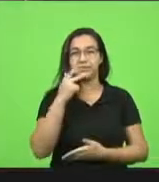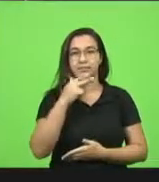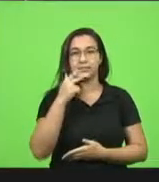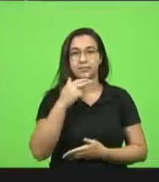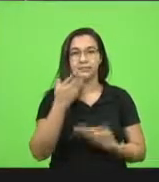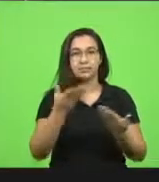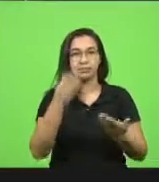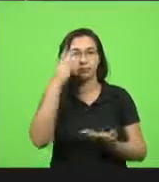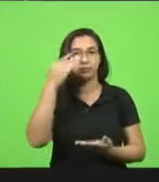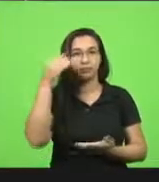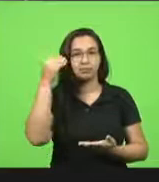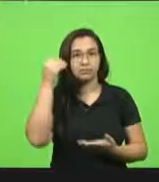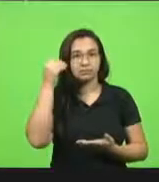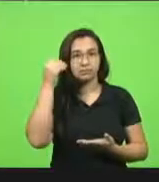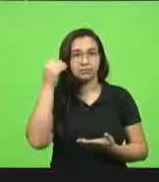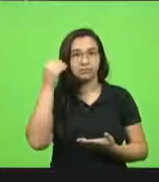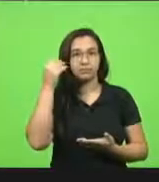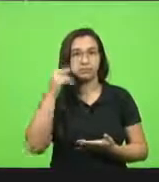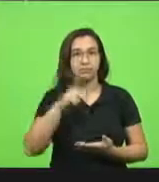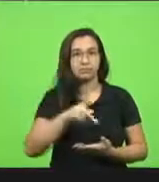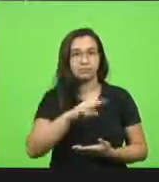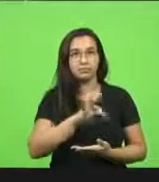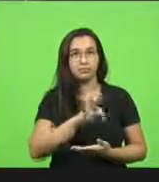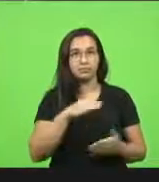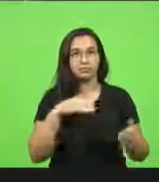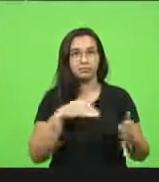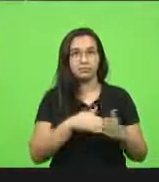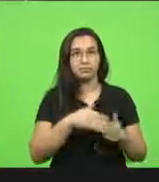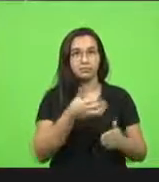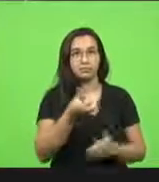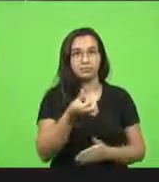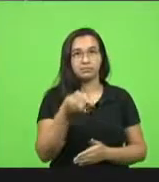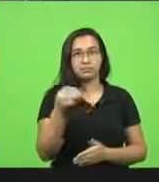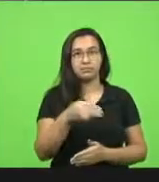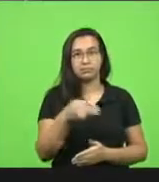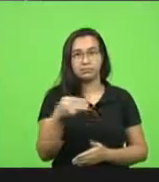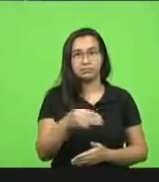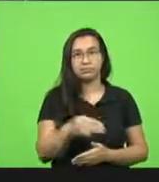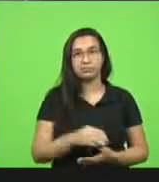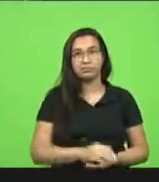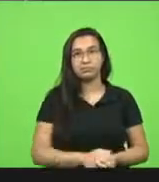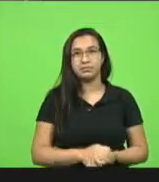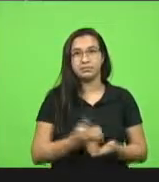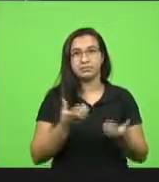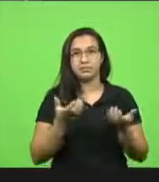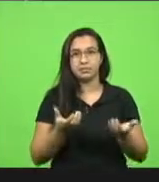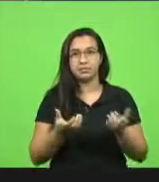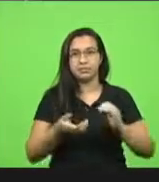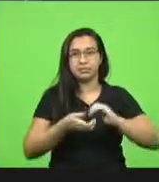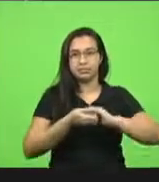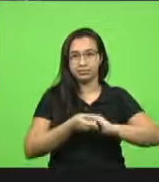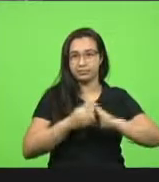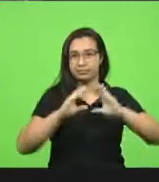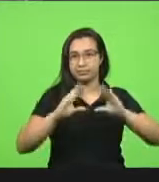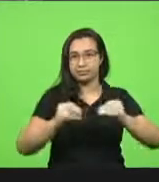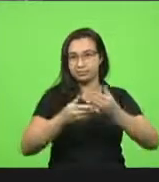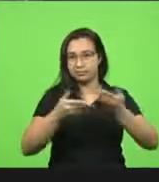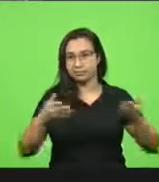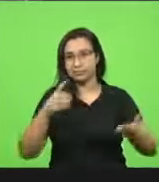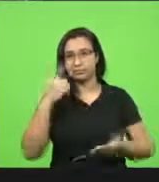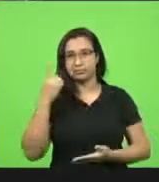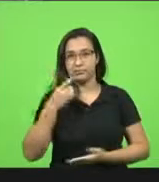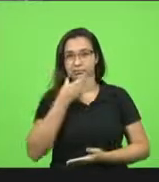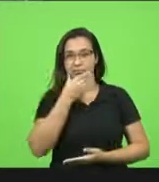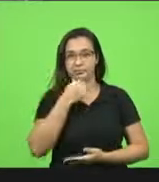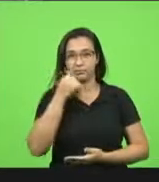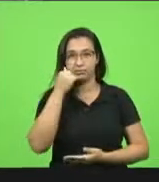Carminati, no horário do Partido dos Trabalhadores, por até seis minutos. Obrigada, presidente. Quero cumprimentá-lo e todos os deputados e deputadas e todos que